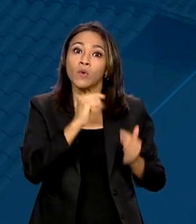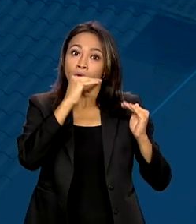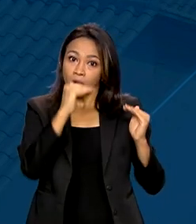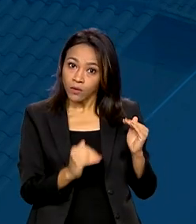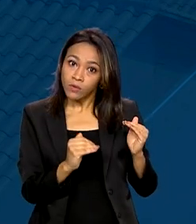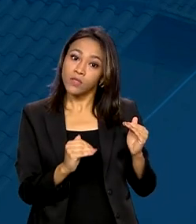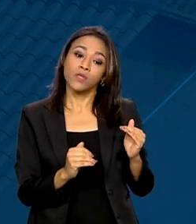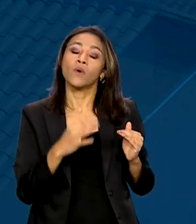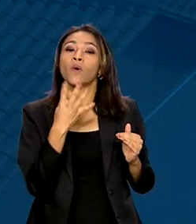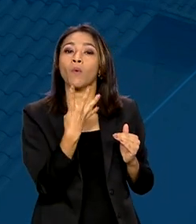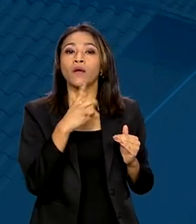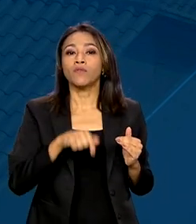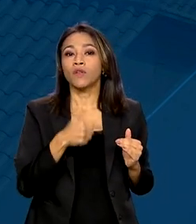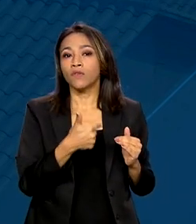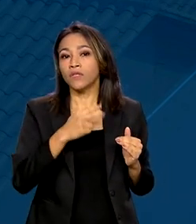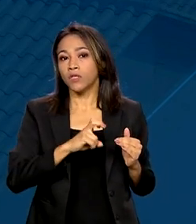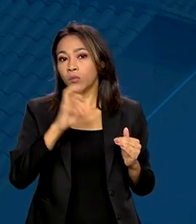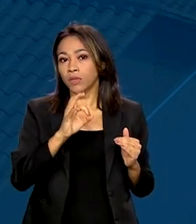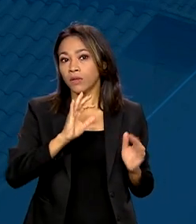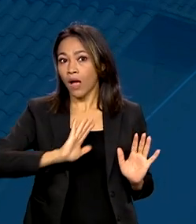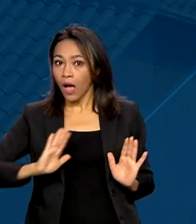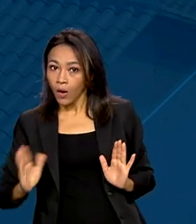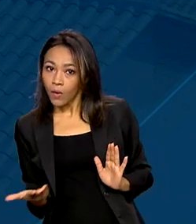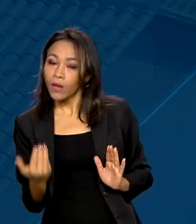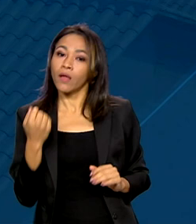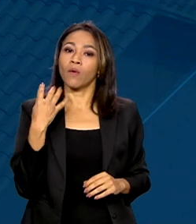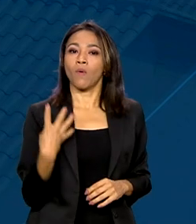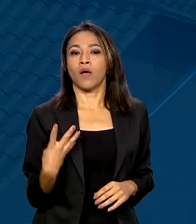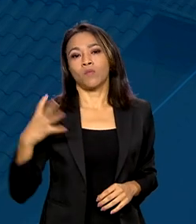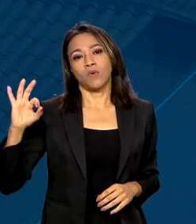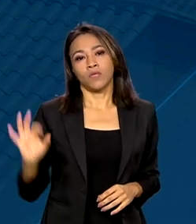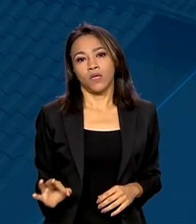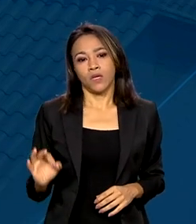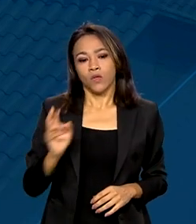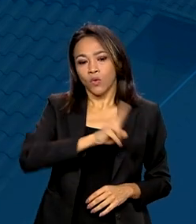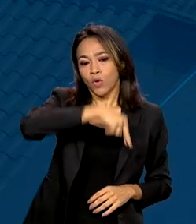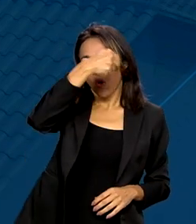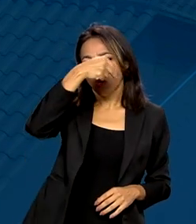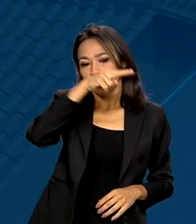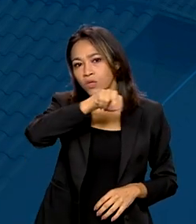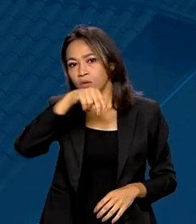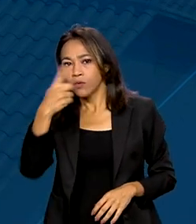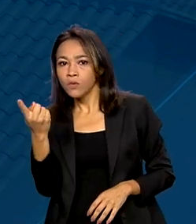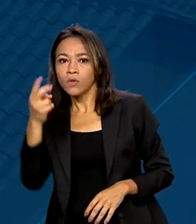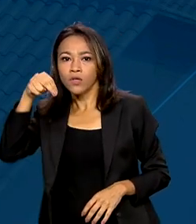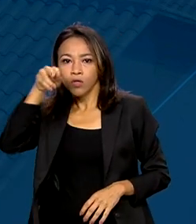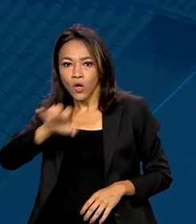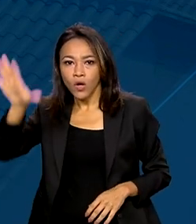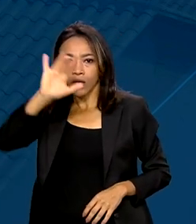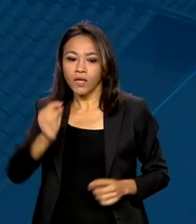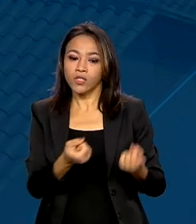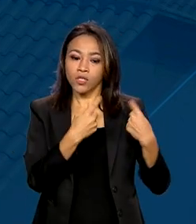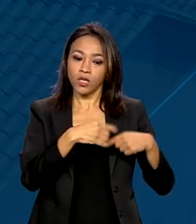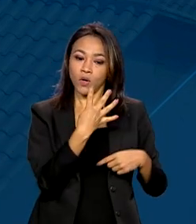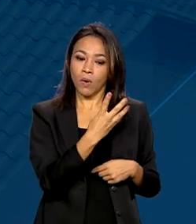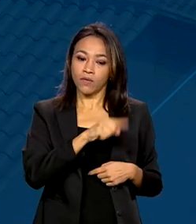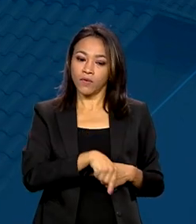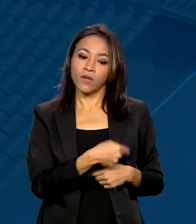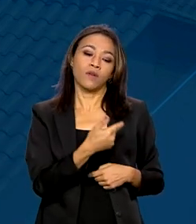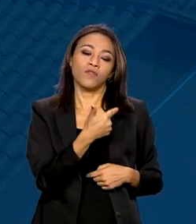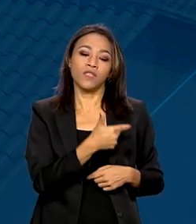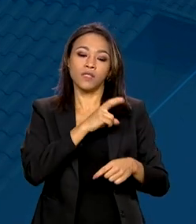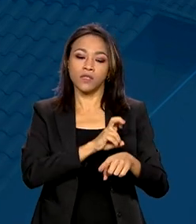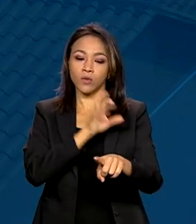,25% ao ano para 4% nas regiões norte e nordeste e de 4,5 para 4